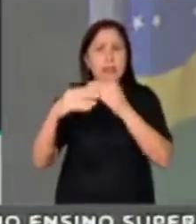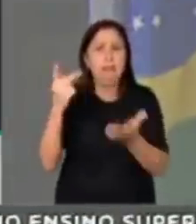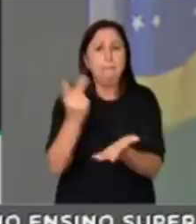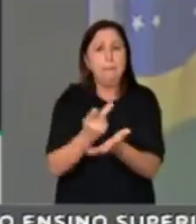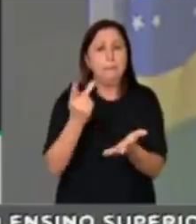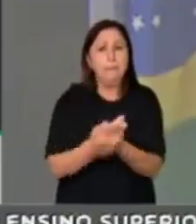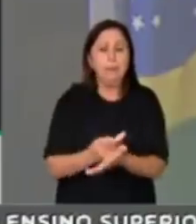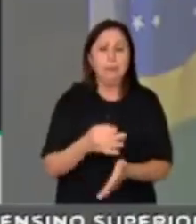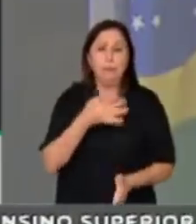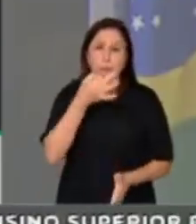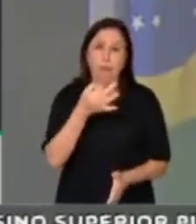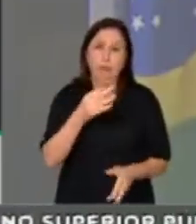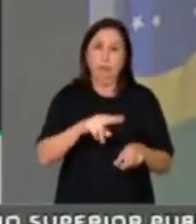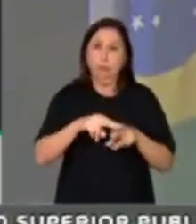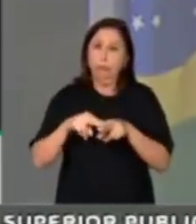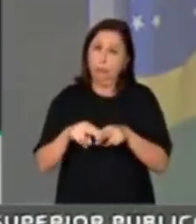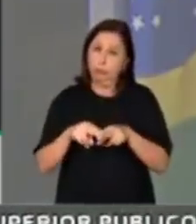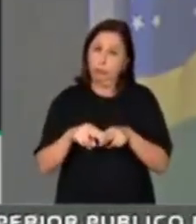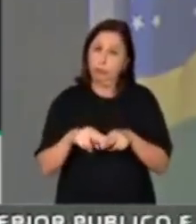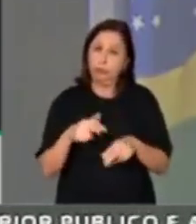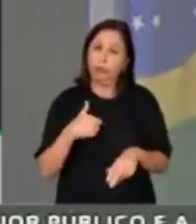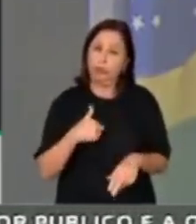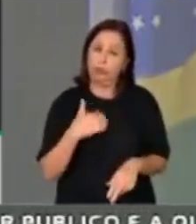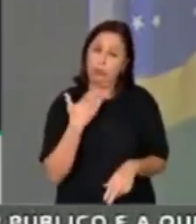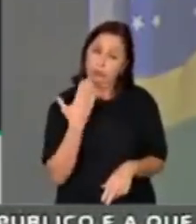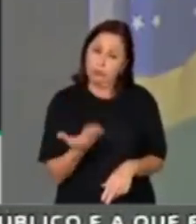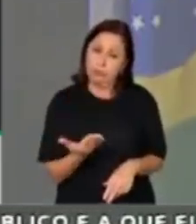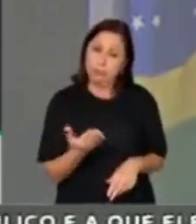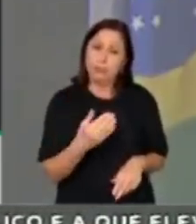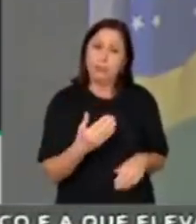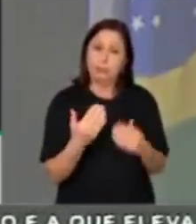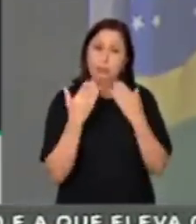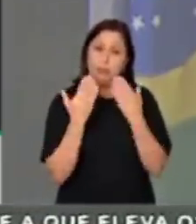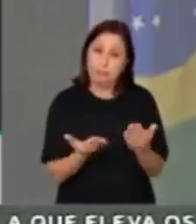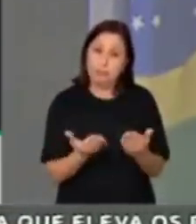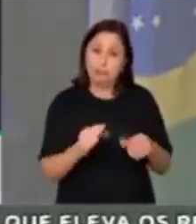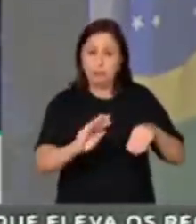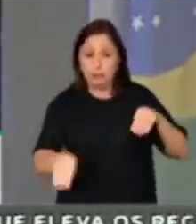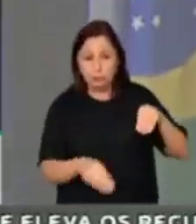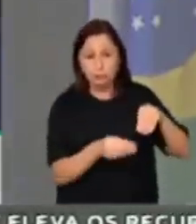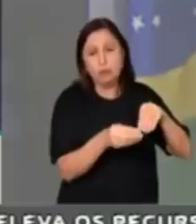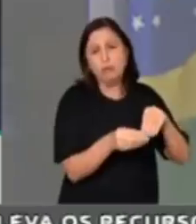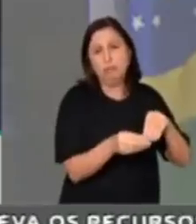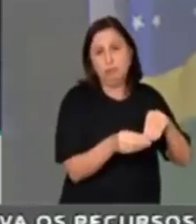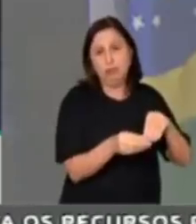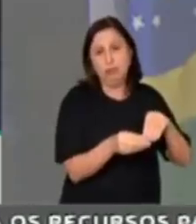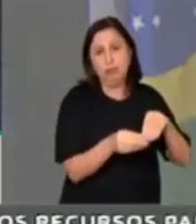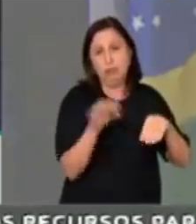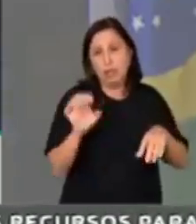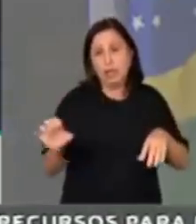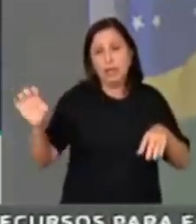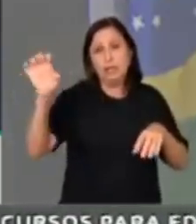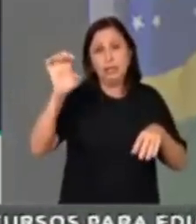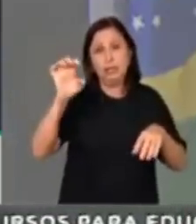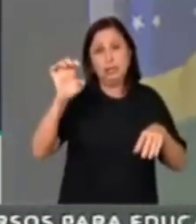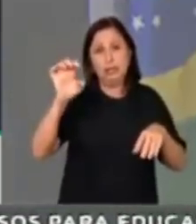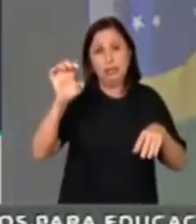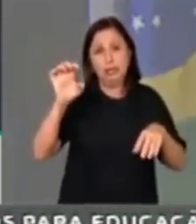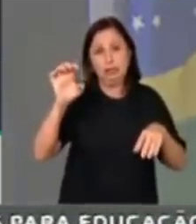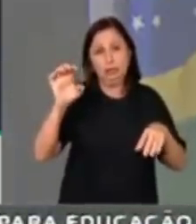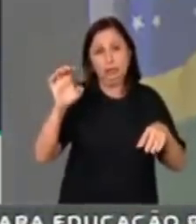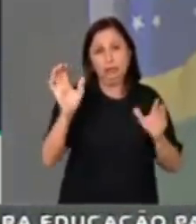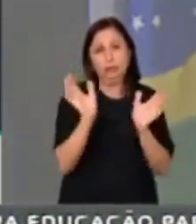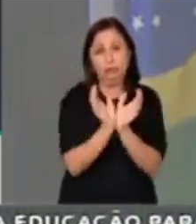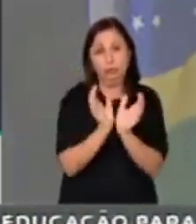que é justamente para que os estados governados, por esses partidos de oposição, fiquem de fora da reforma previdenciária.